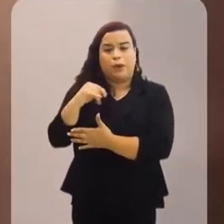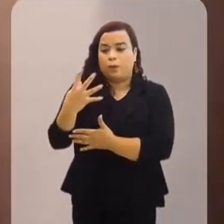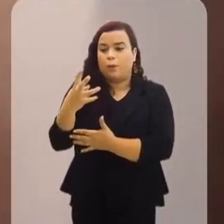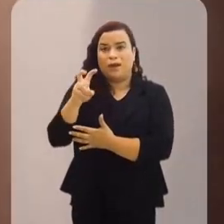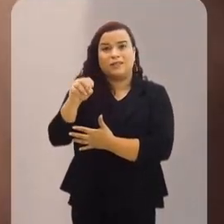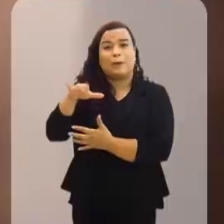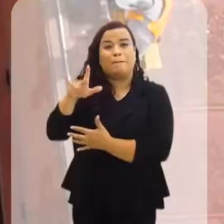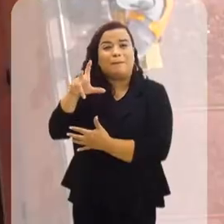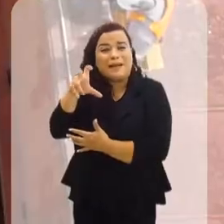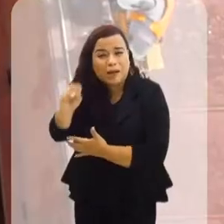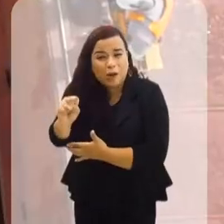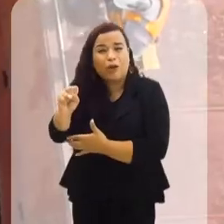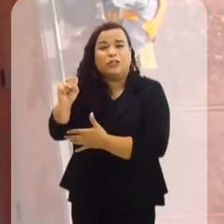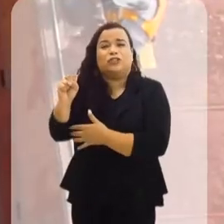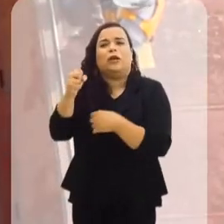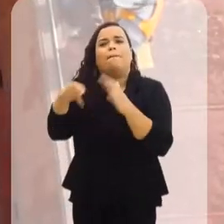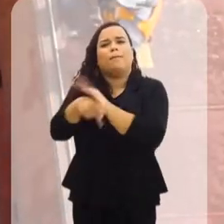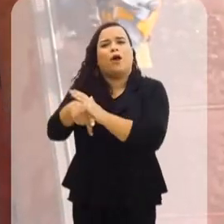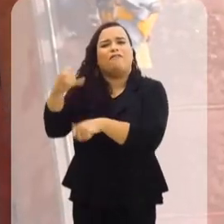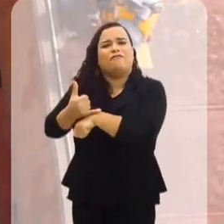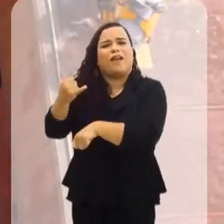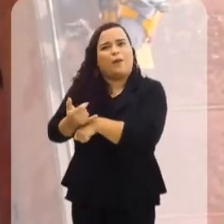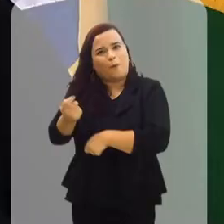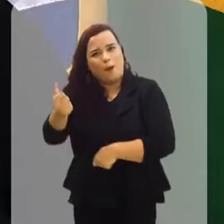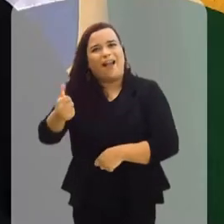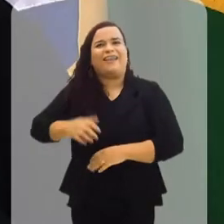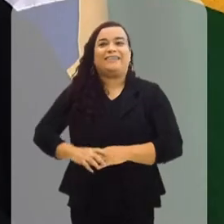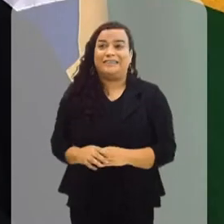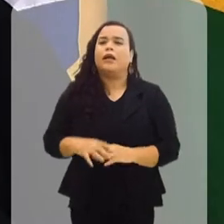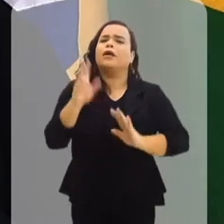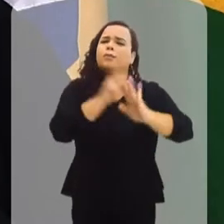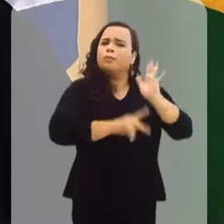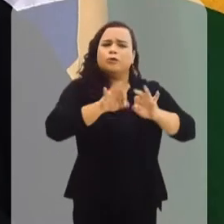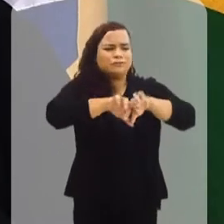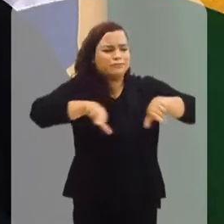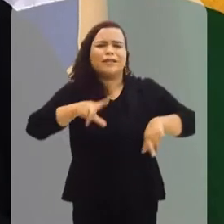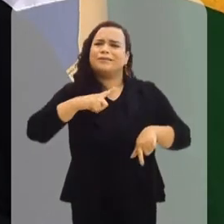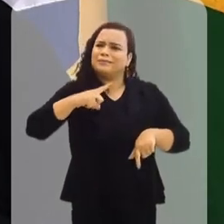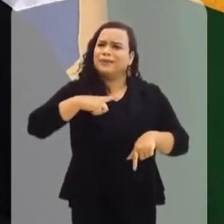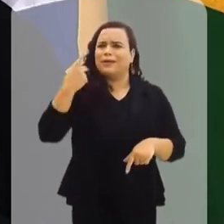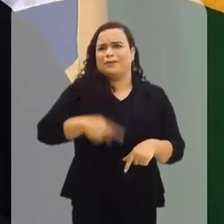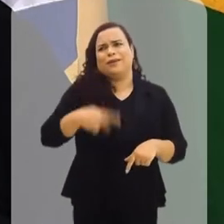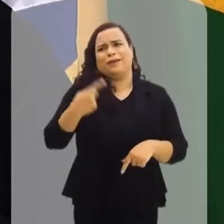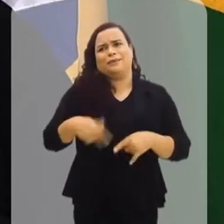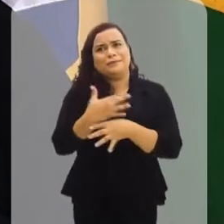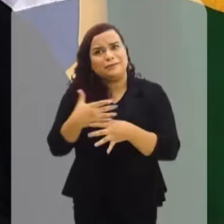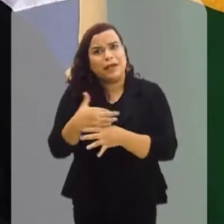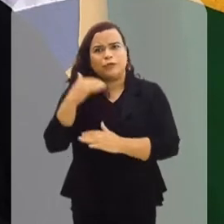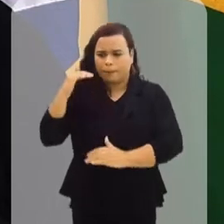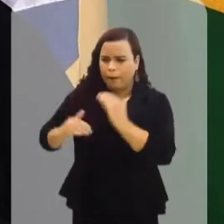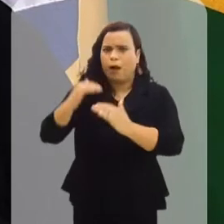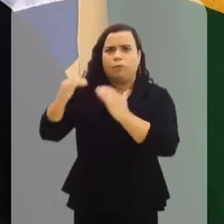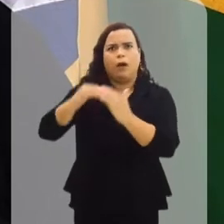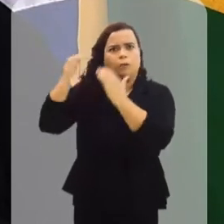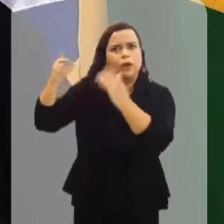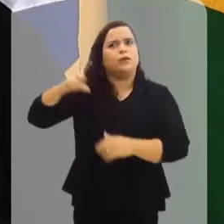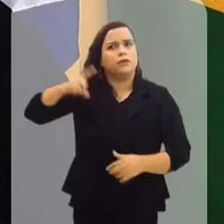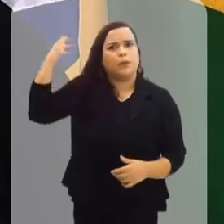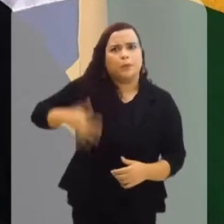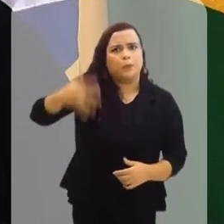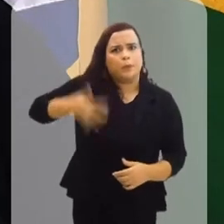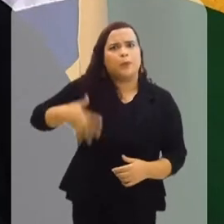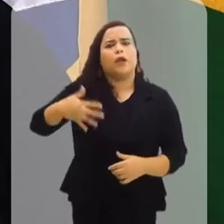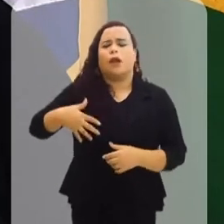milhões de toneladas foram de minério de ferro. A gente tem muitos projetos. A cidade vem em um crescimento